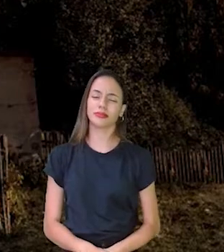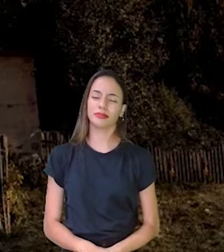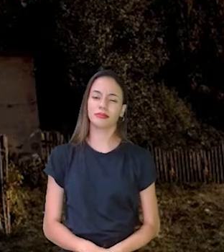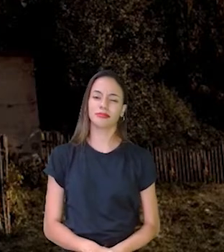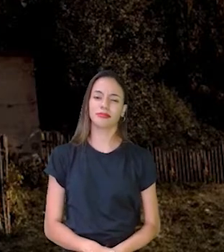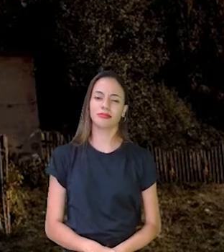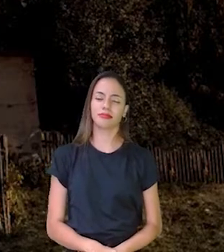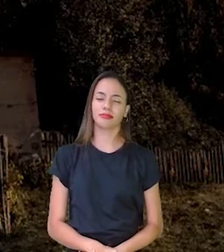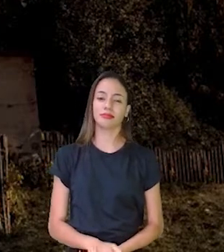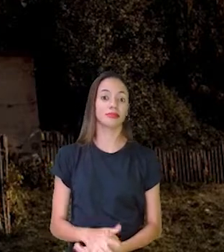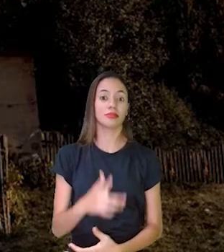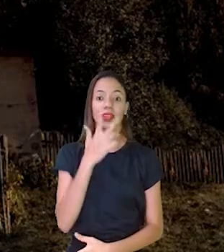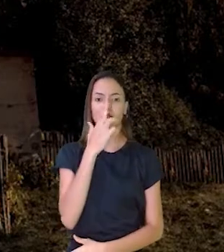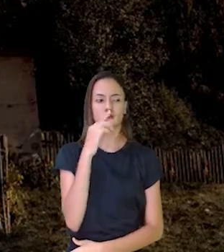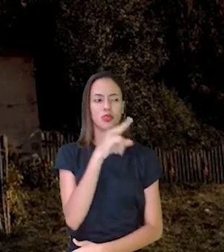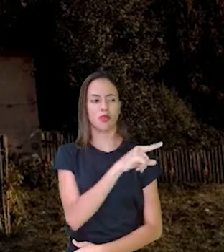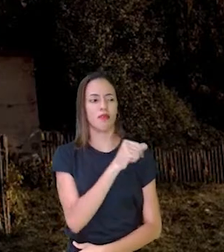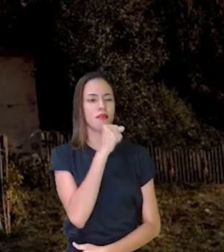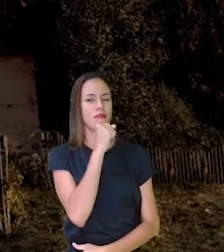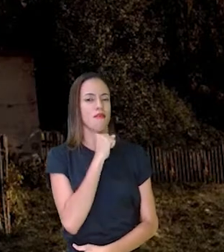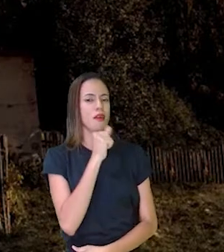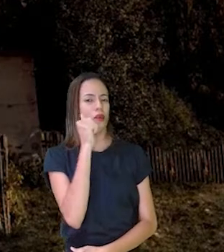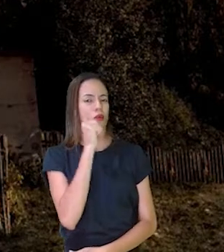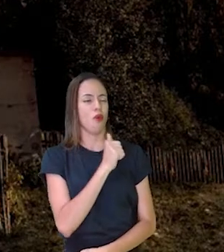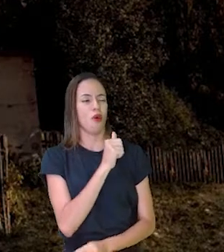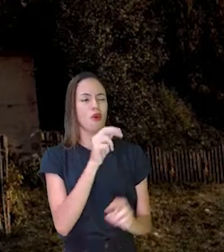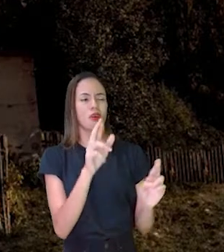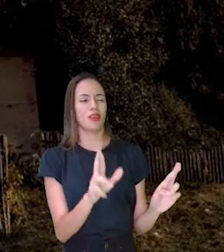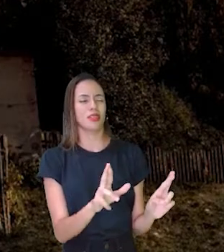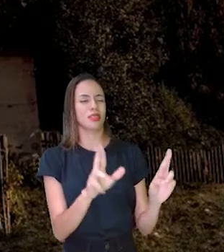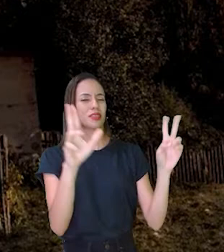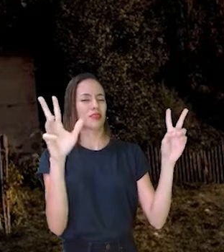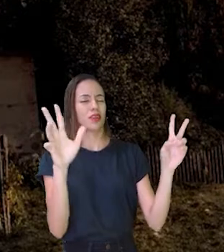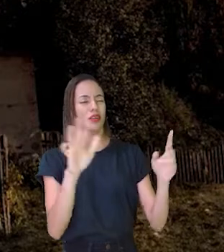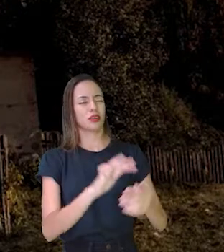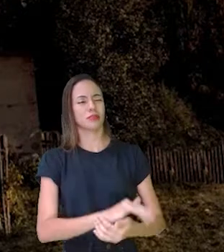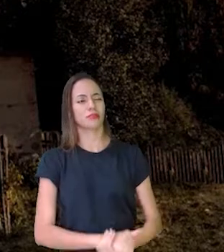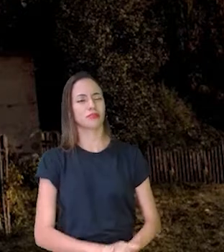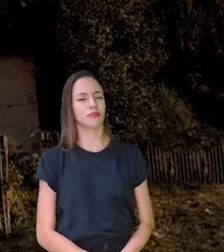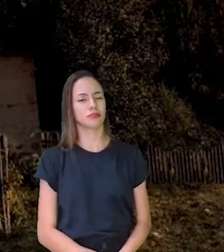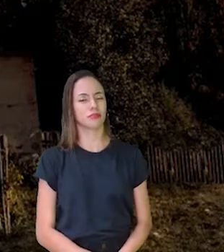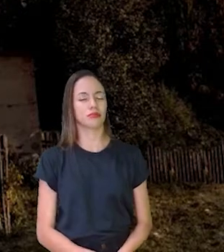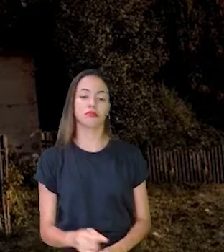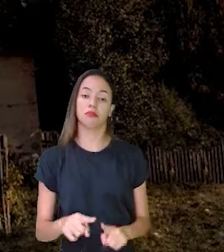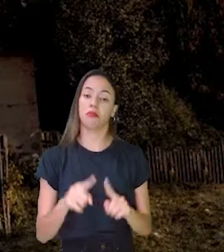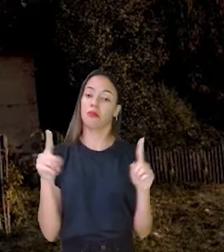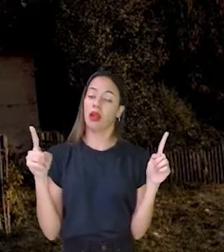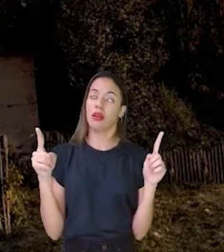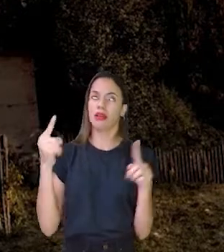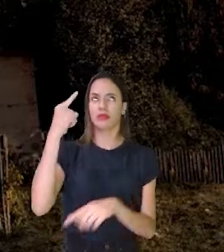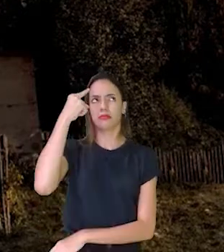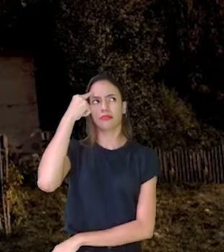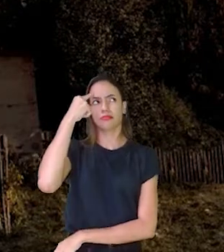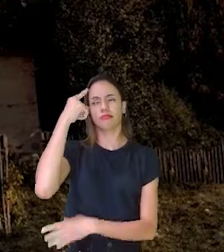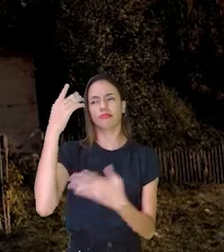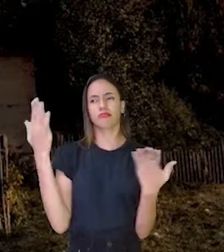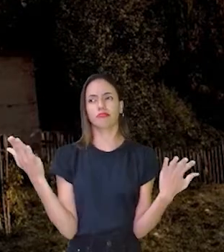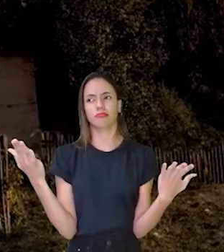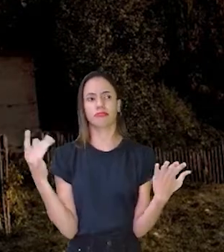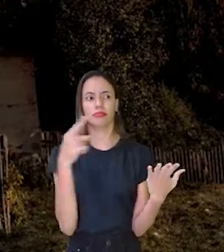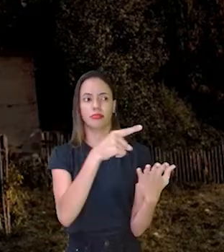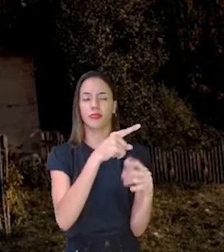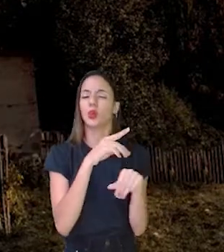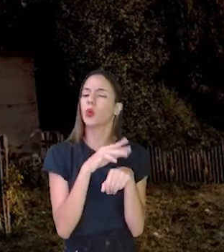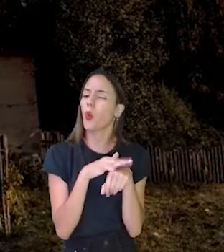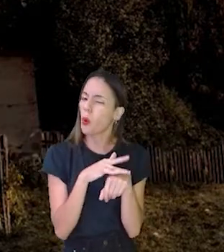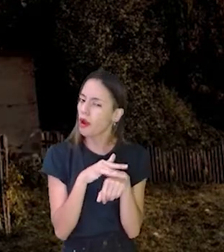Achou A vovó assim Um pouco diferente Sabe Mas Ela logo pensou Não Como ela está